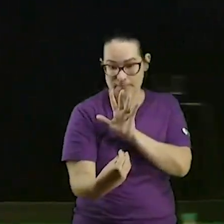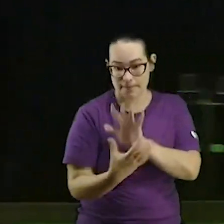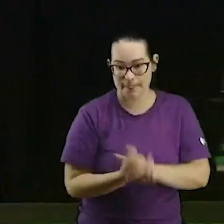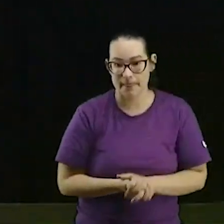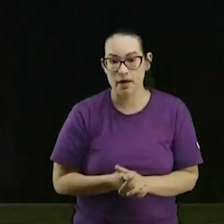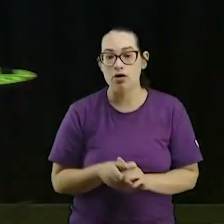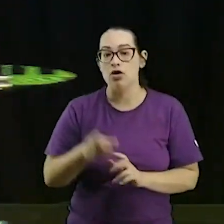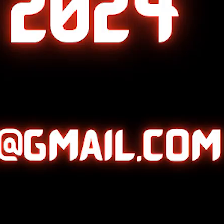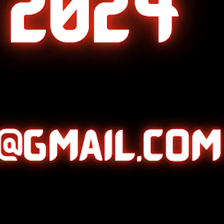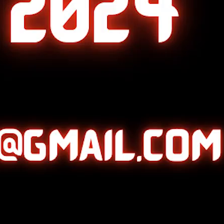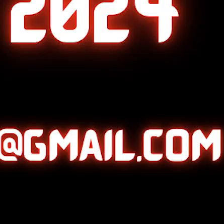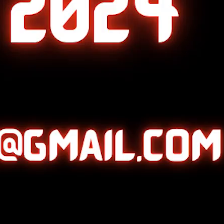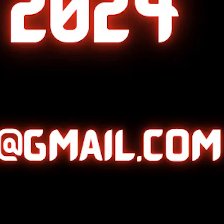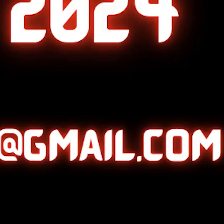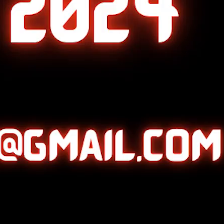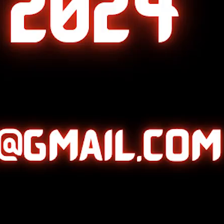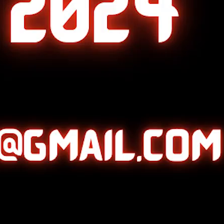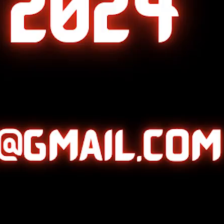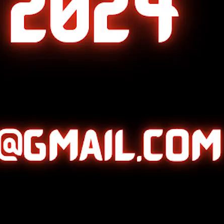mas não envolva sua família